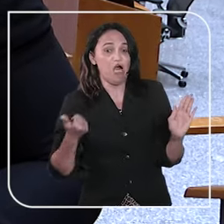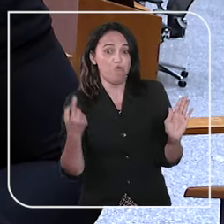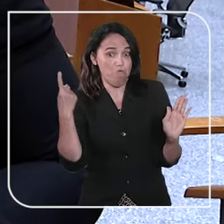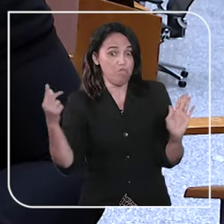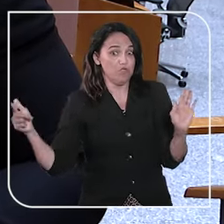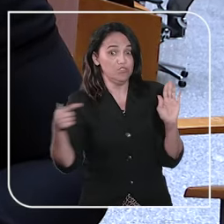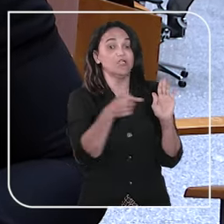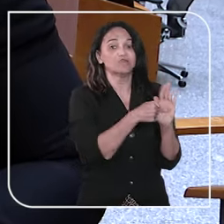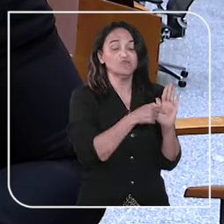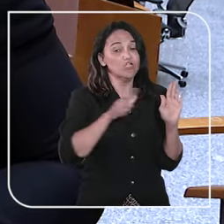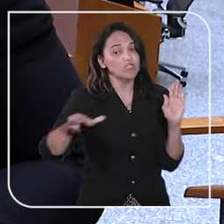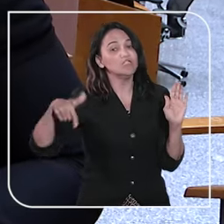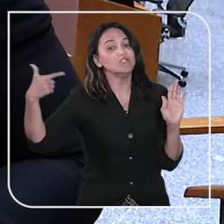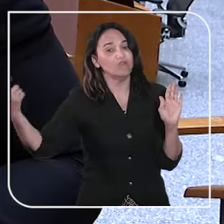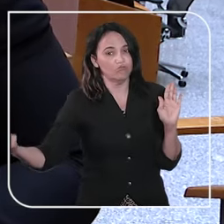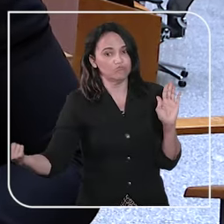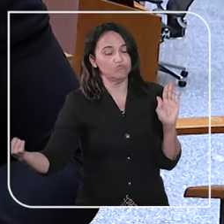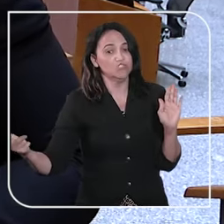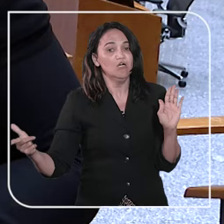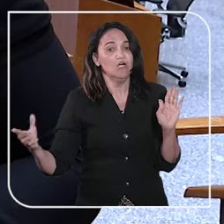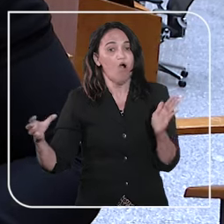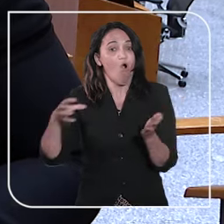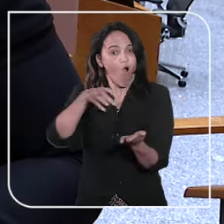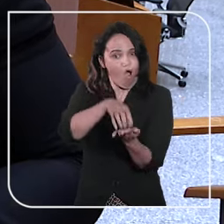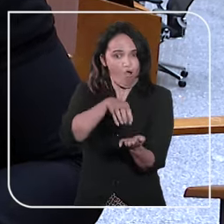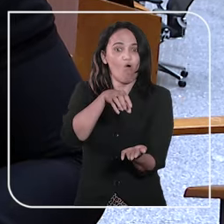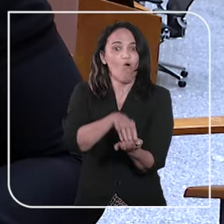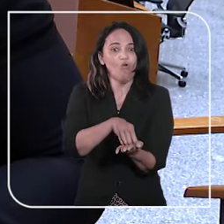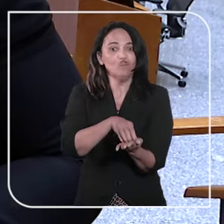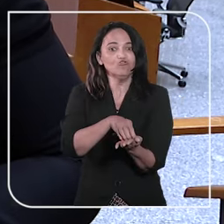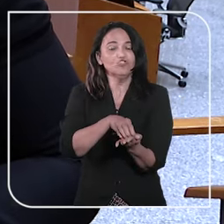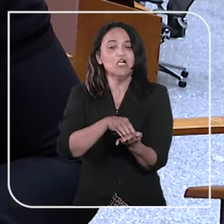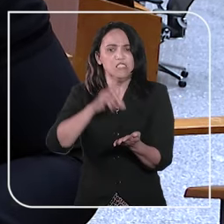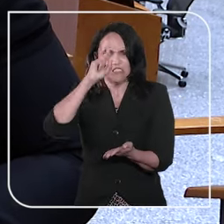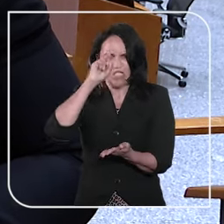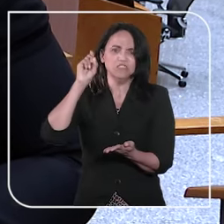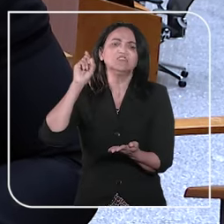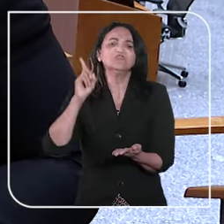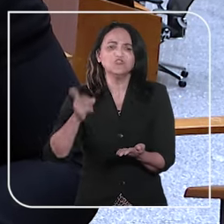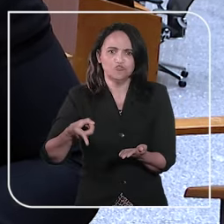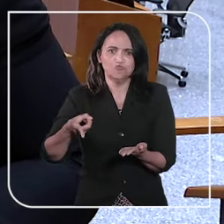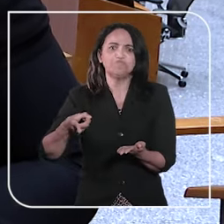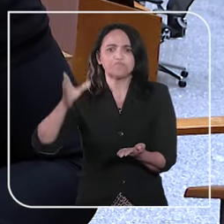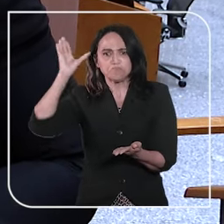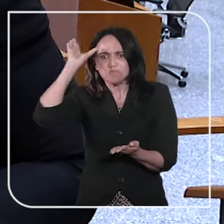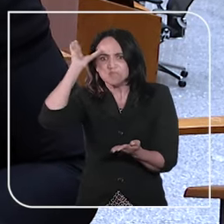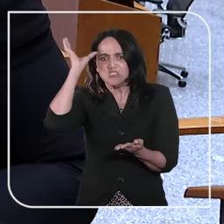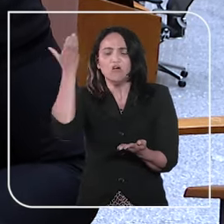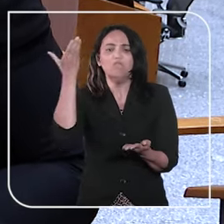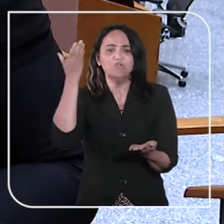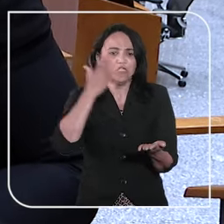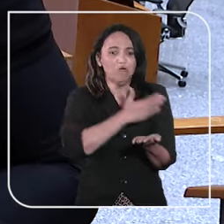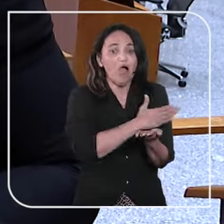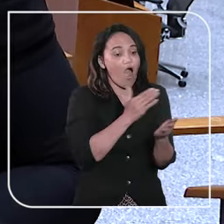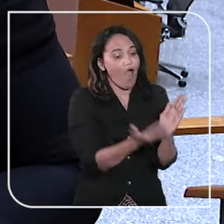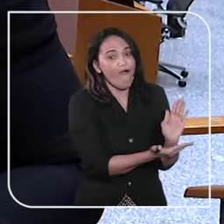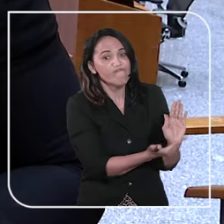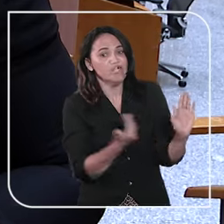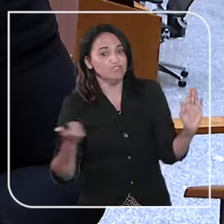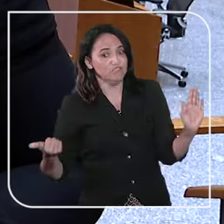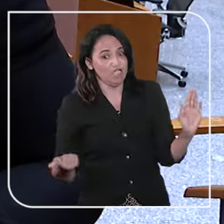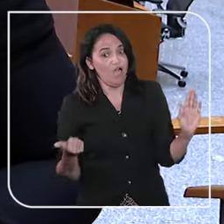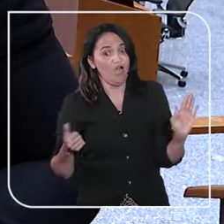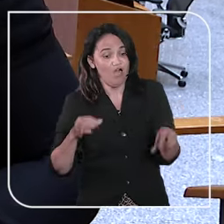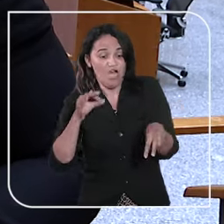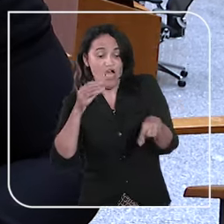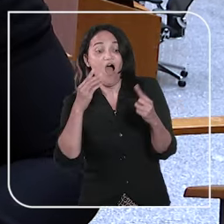investigado. O colegiado ainda decidiu por prorrogar o afastamento cautelar da desembargadora do cargo no